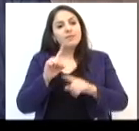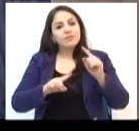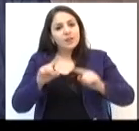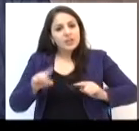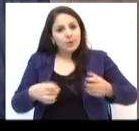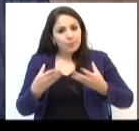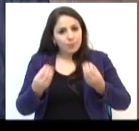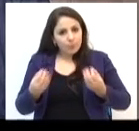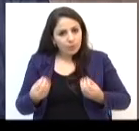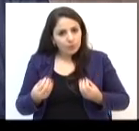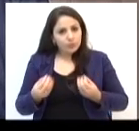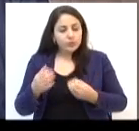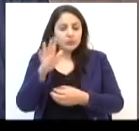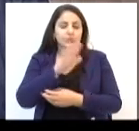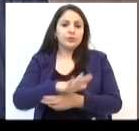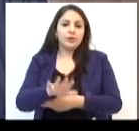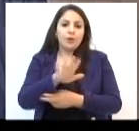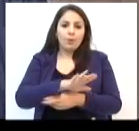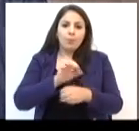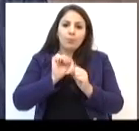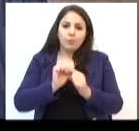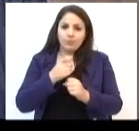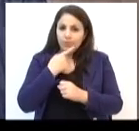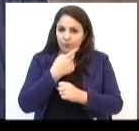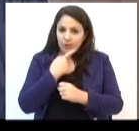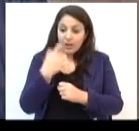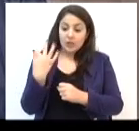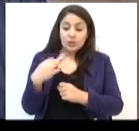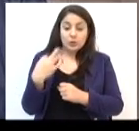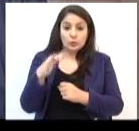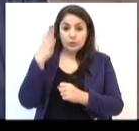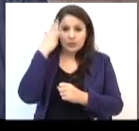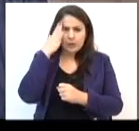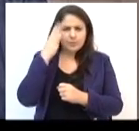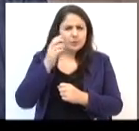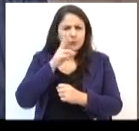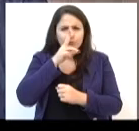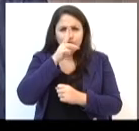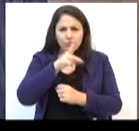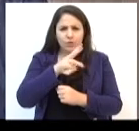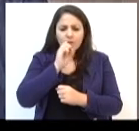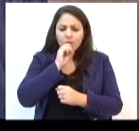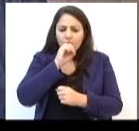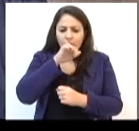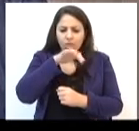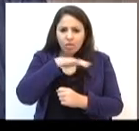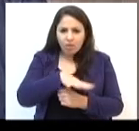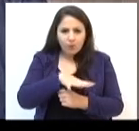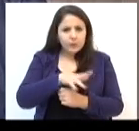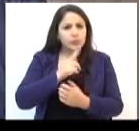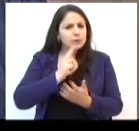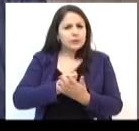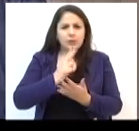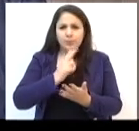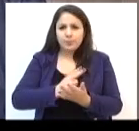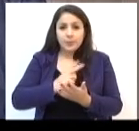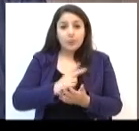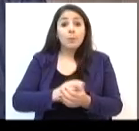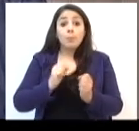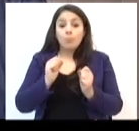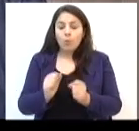heterogêneos, mas, de uma maneira geral, nós poderíamos pontuar a dor de cabeça intensa, os vômitos que não aliviam,